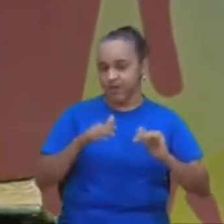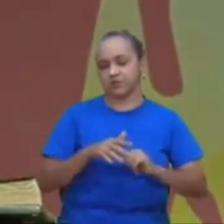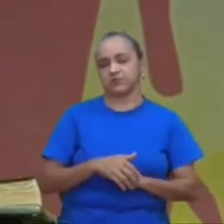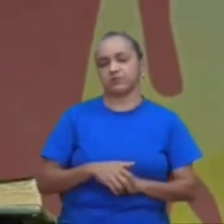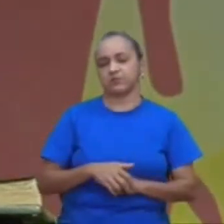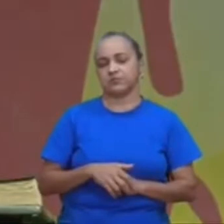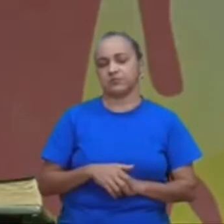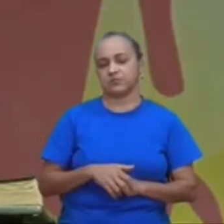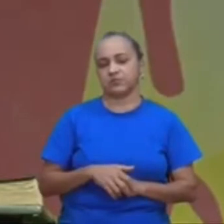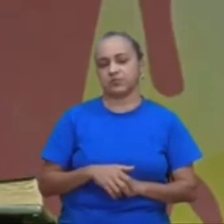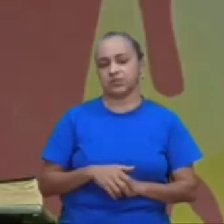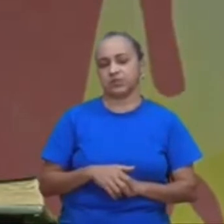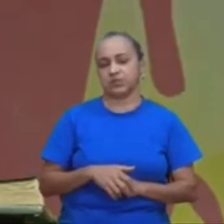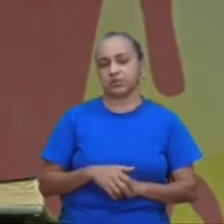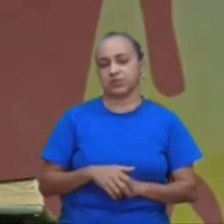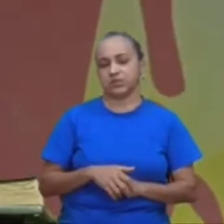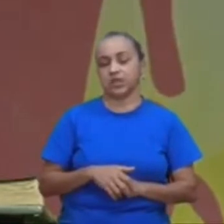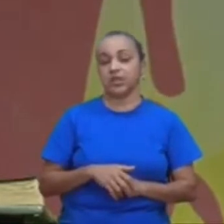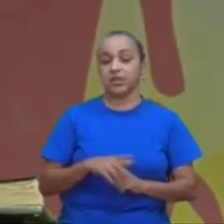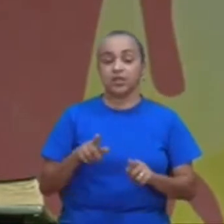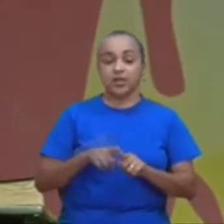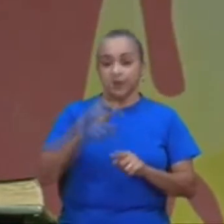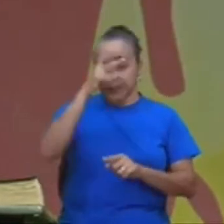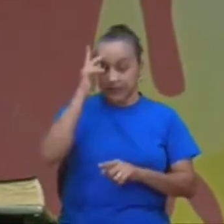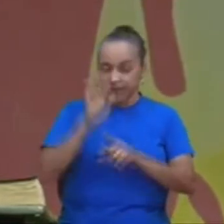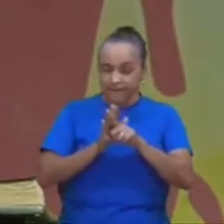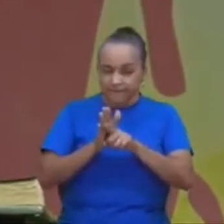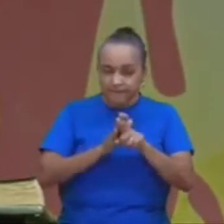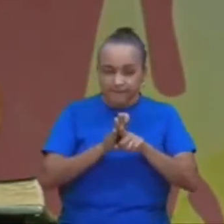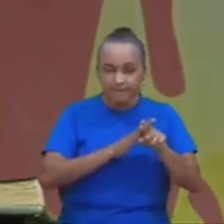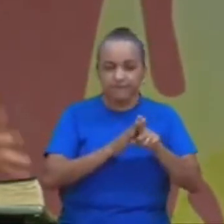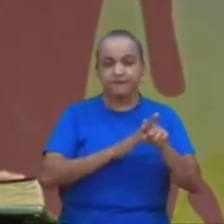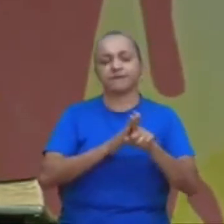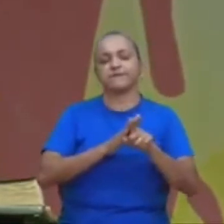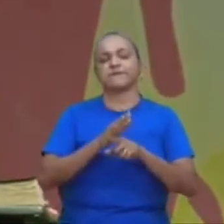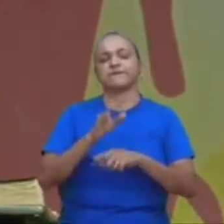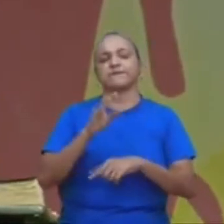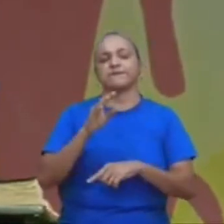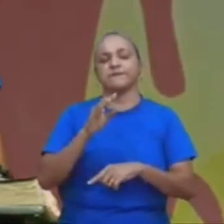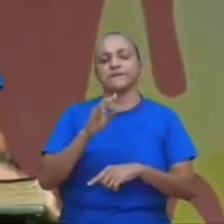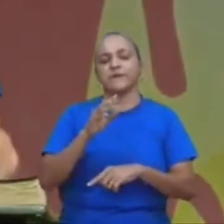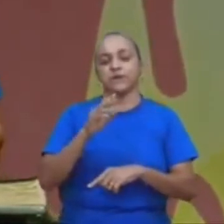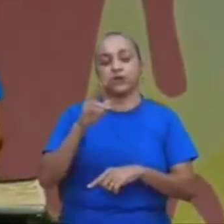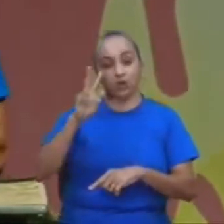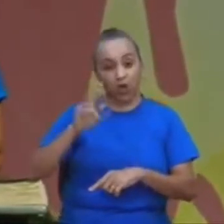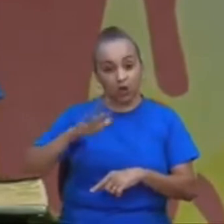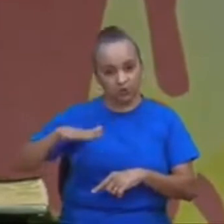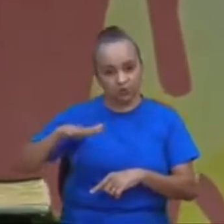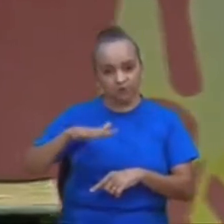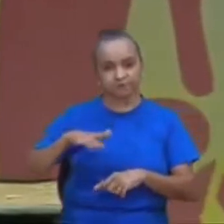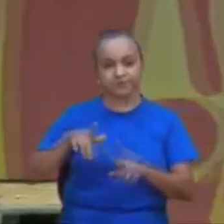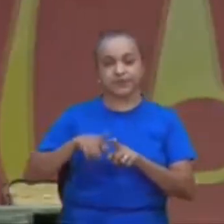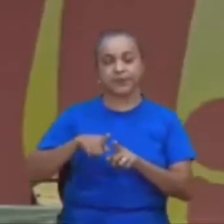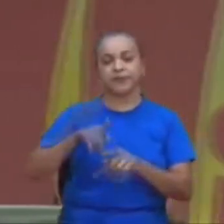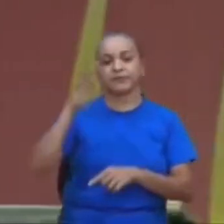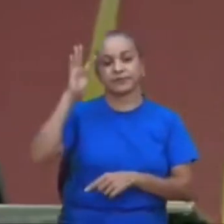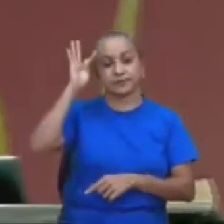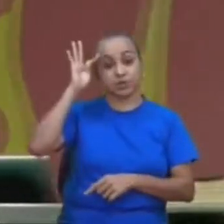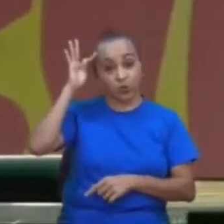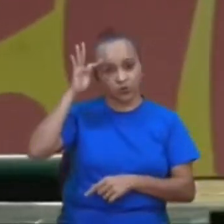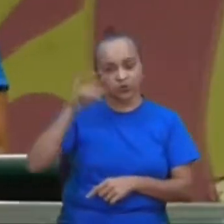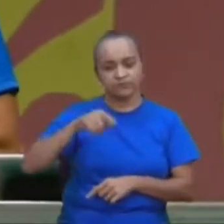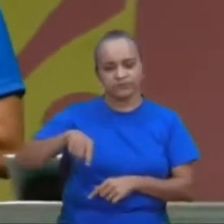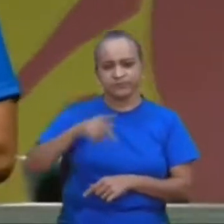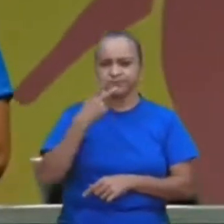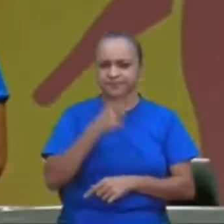e, e segundo, os historiadores, e teólogos, eles acham isso, e você sabe, que, o